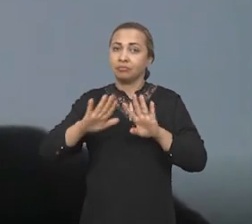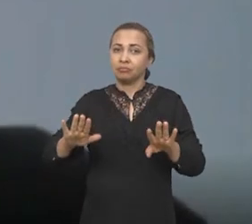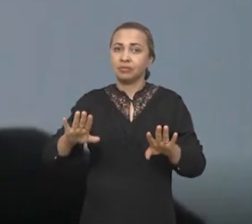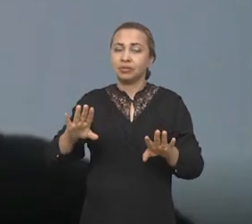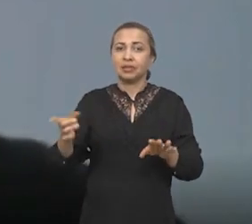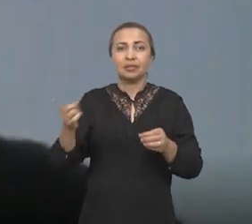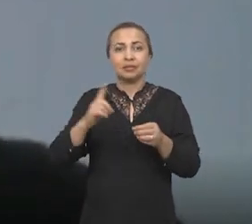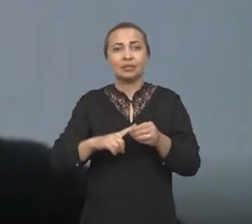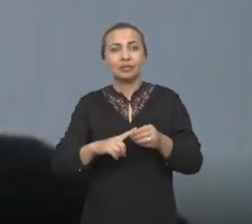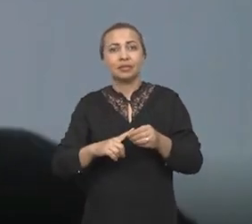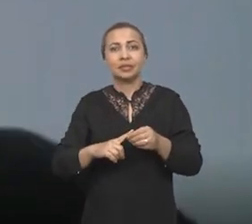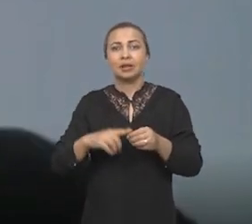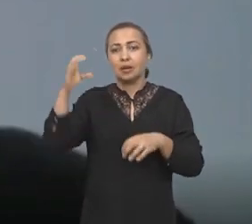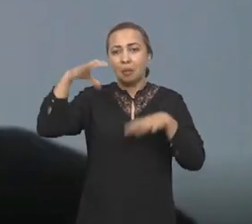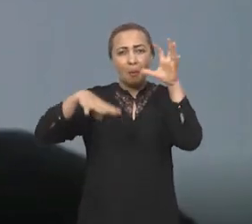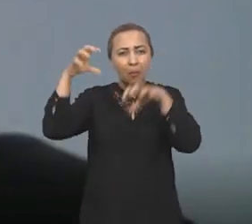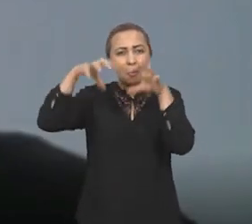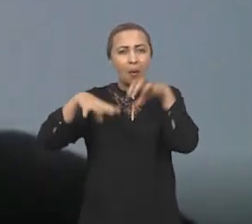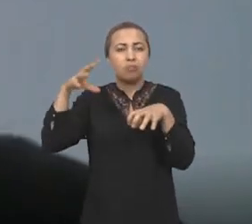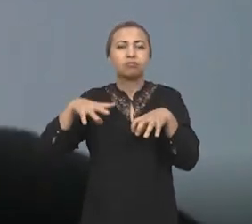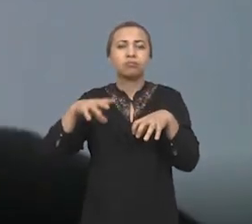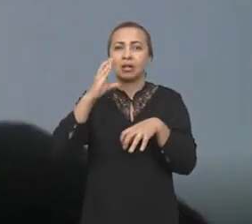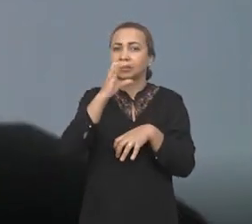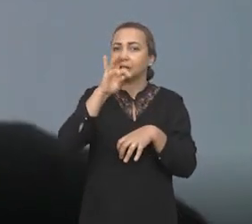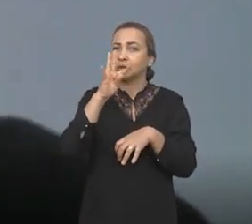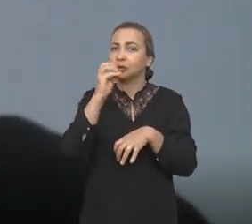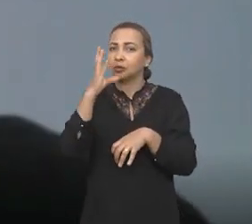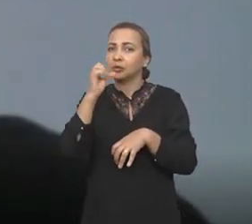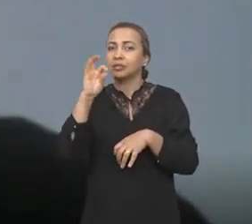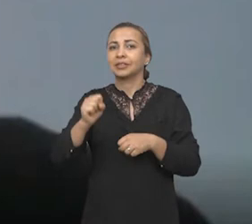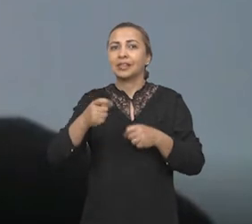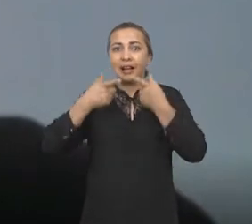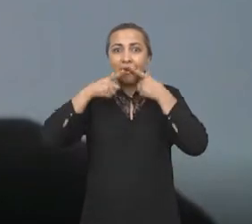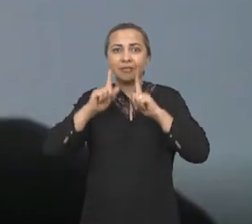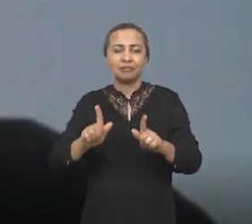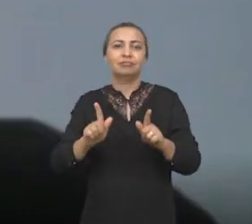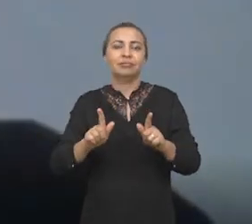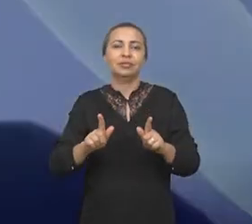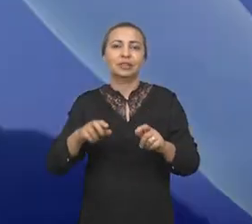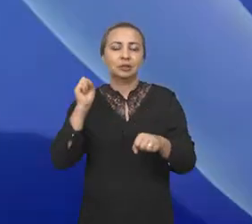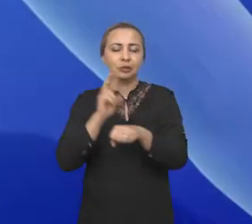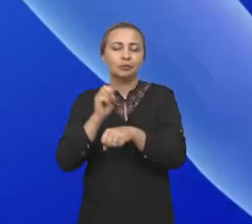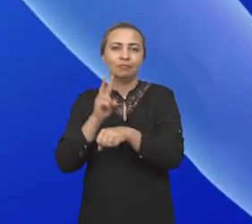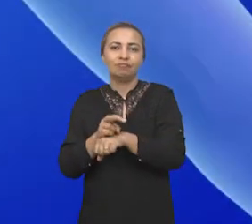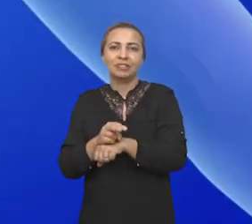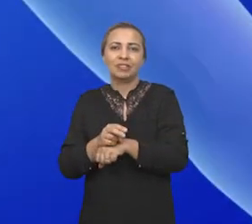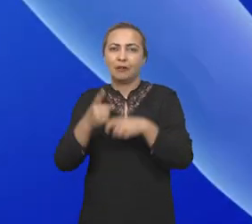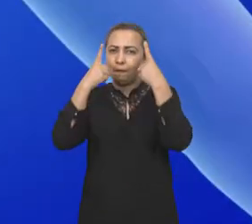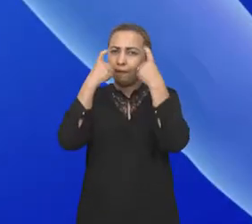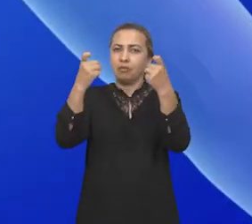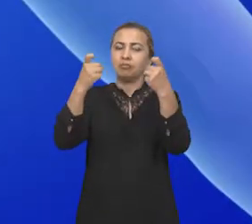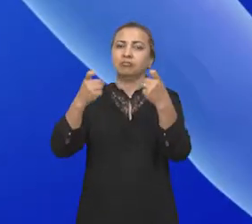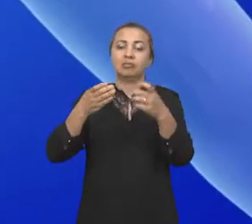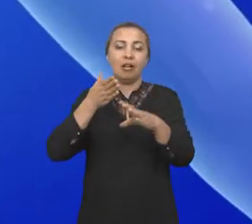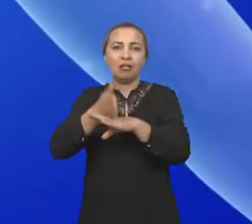vem, porque o Sr. Bruno citou a questão da tempestade de citocinas, é daí que vem toda essa agressividade do vírus, né, quando ele entra em contato